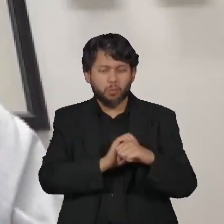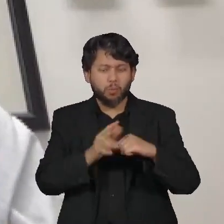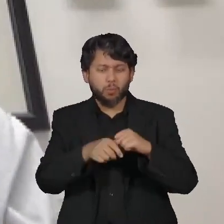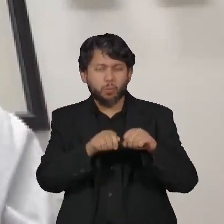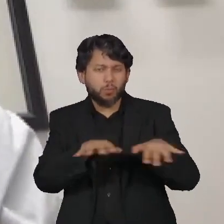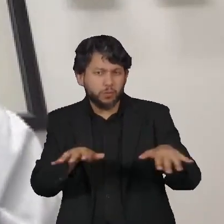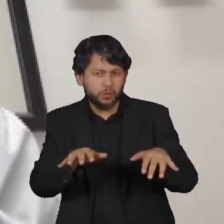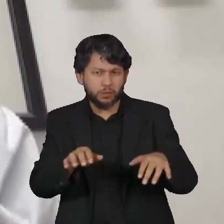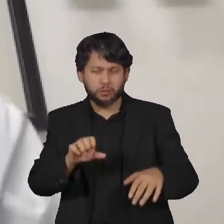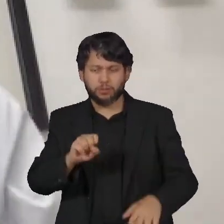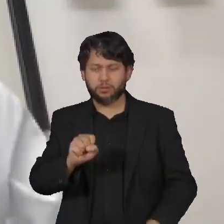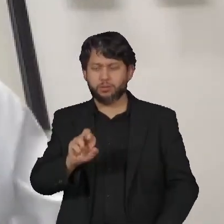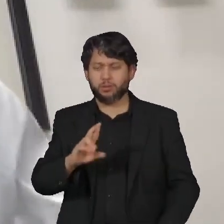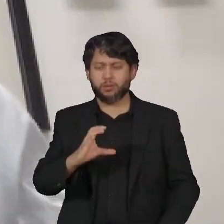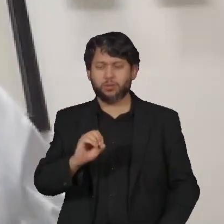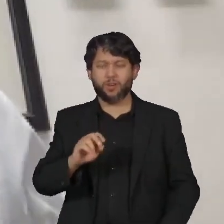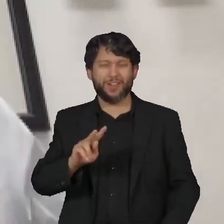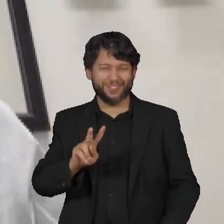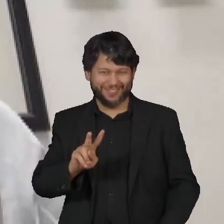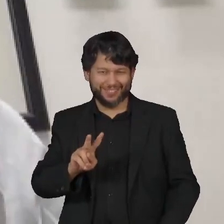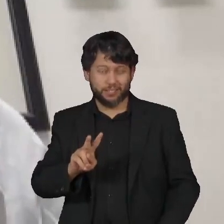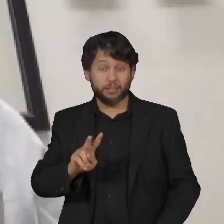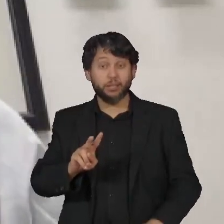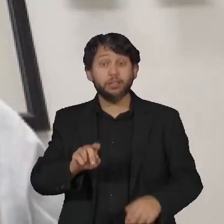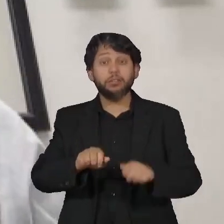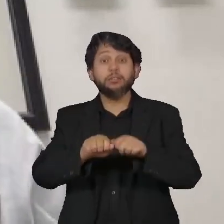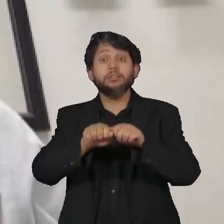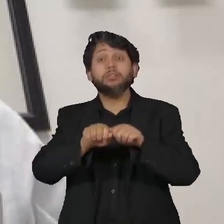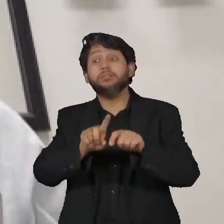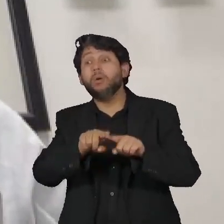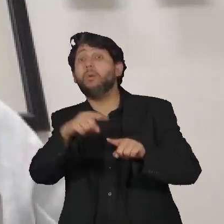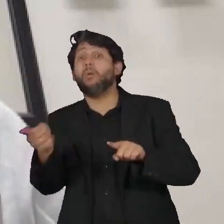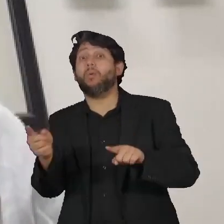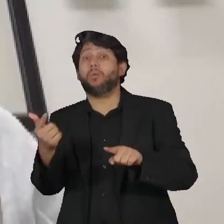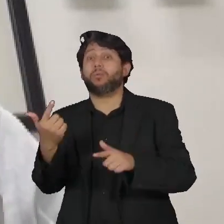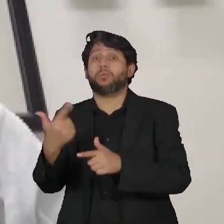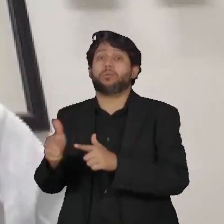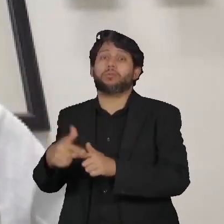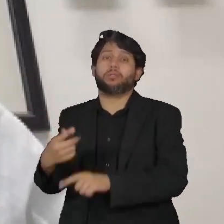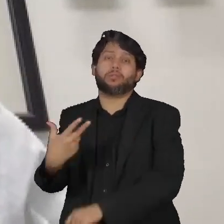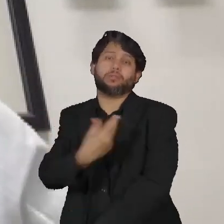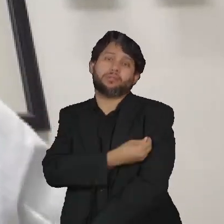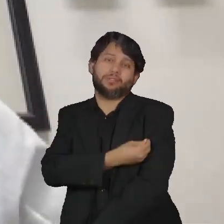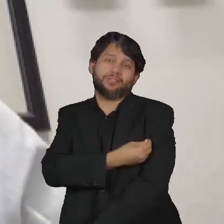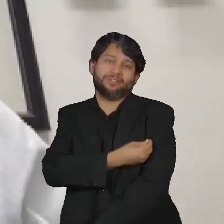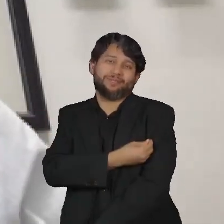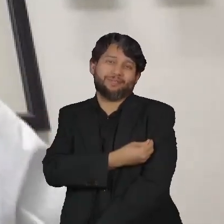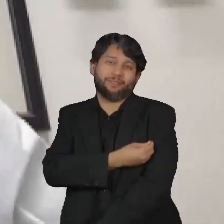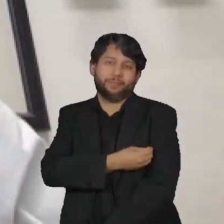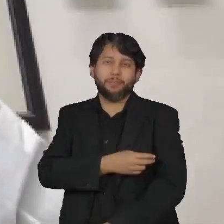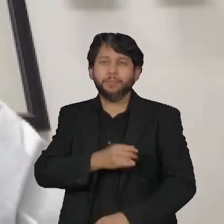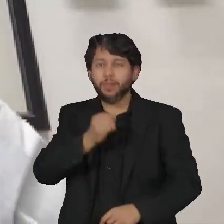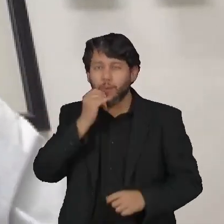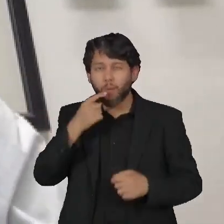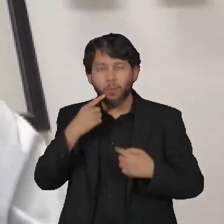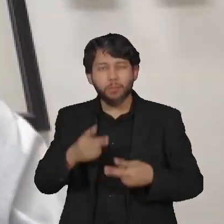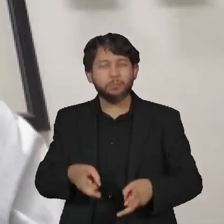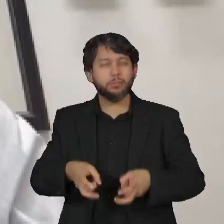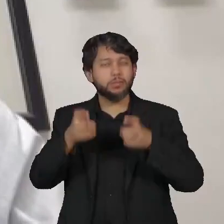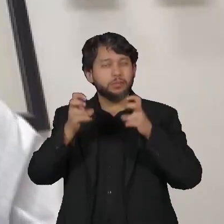do Sars-CoV-2, se transmitiu para outras vacinas. Então, eu percebo